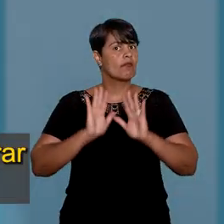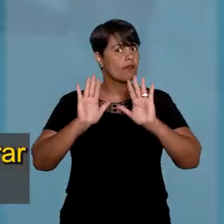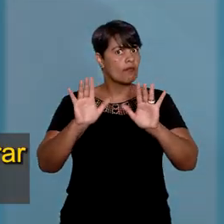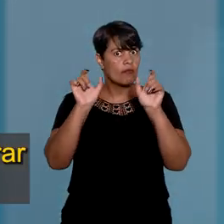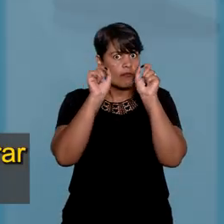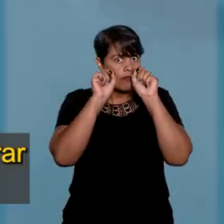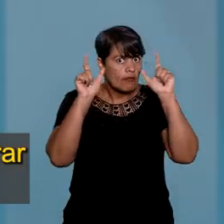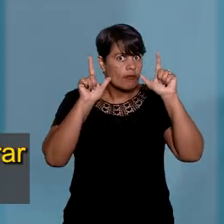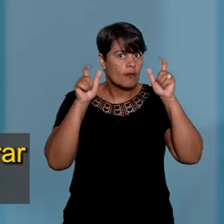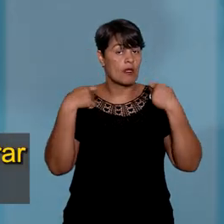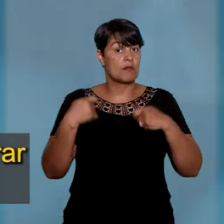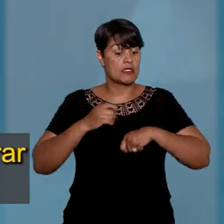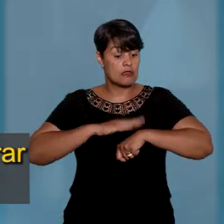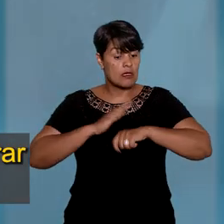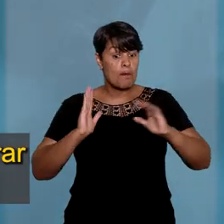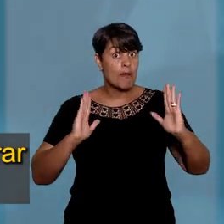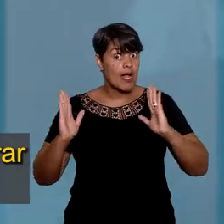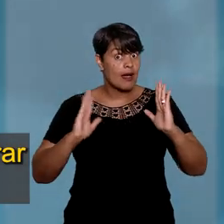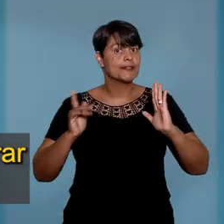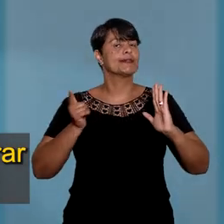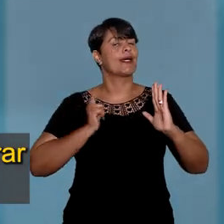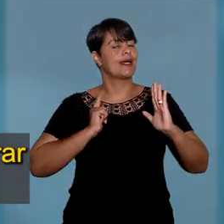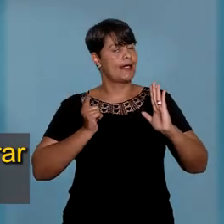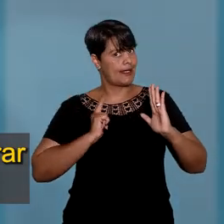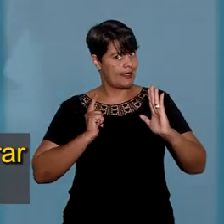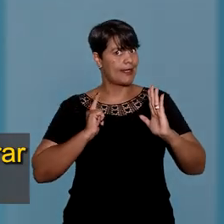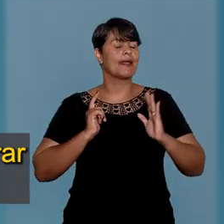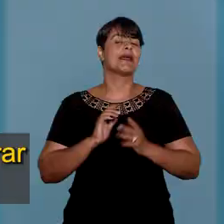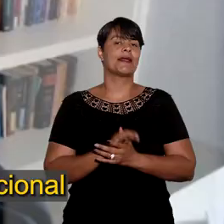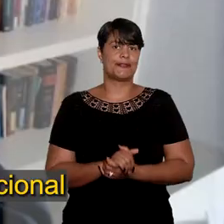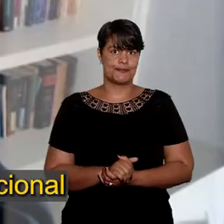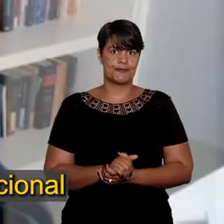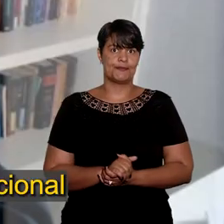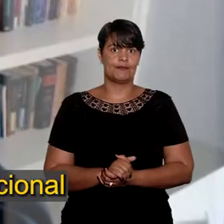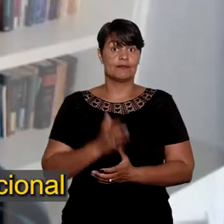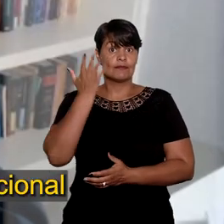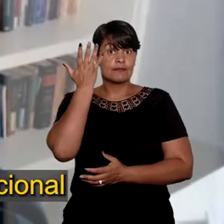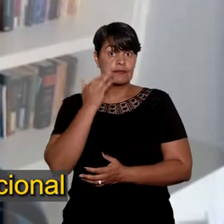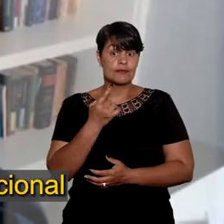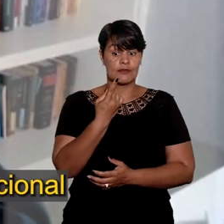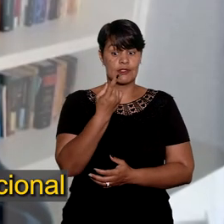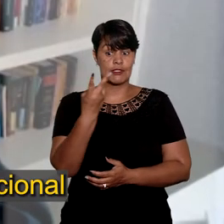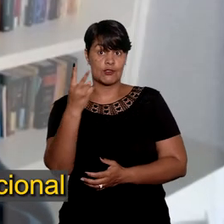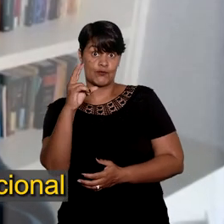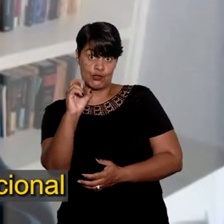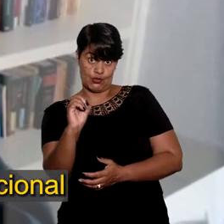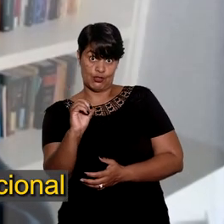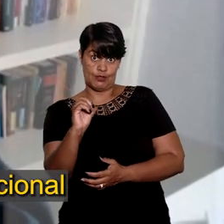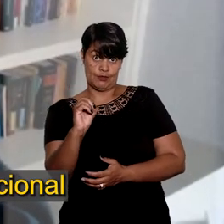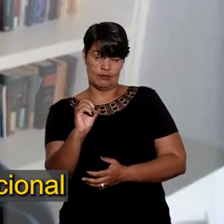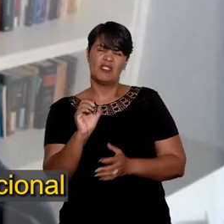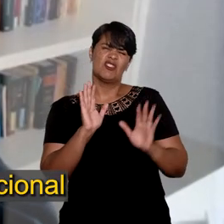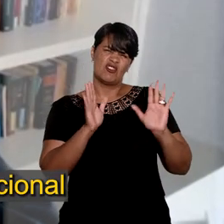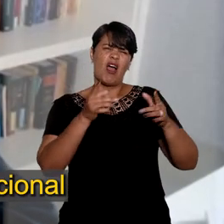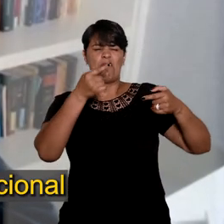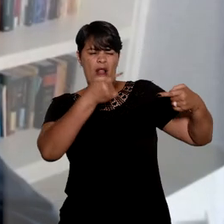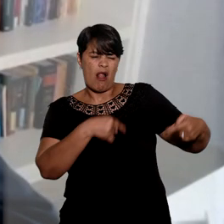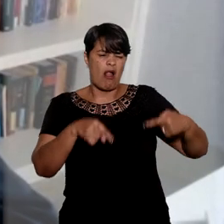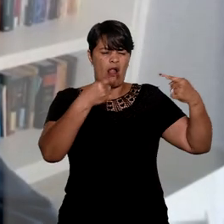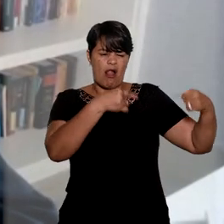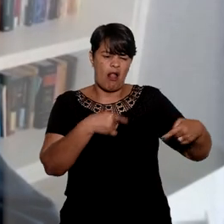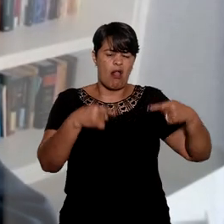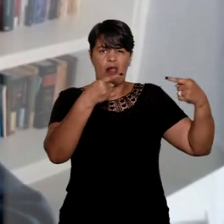preciso ficar atento também ao prazo para impetrar mandado de segurança. 120 dias. Já houve inclusive uma discussão constitucional